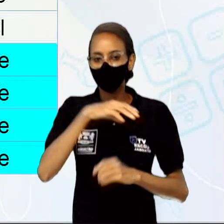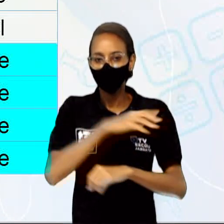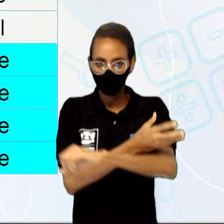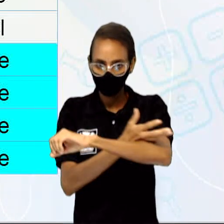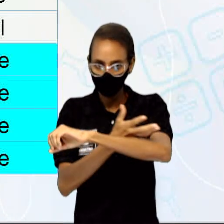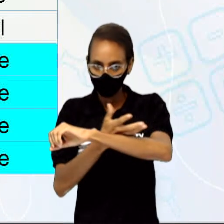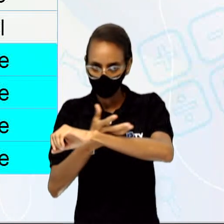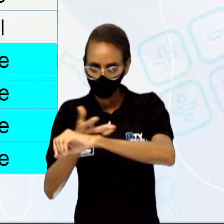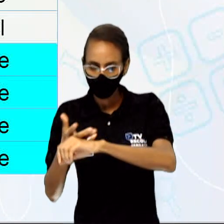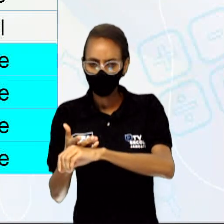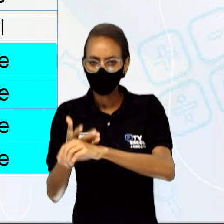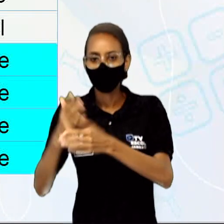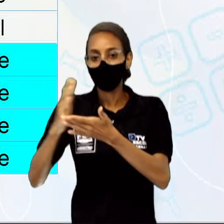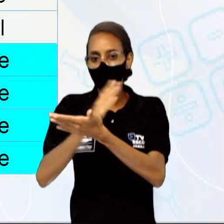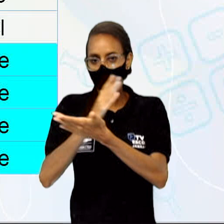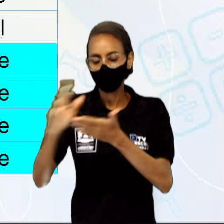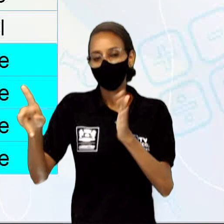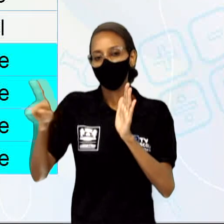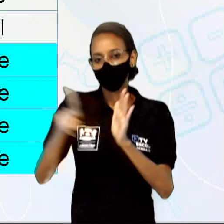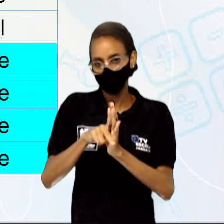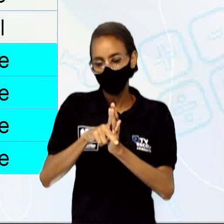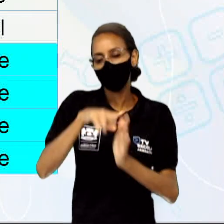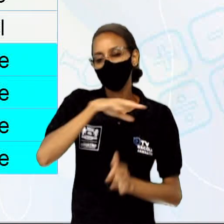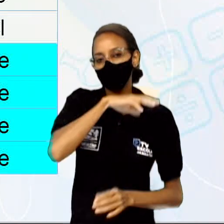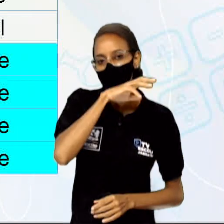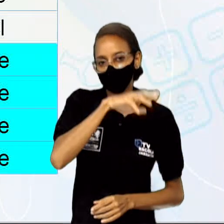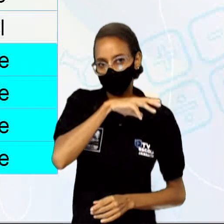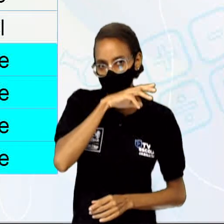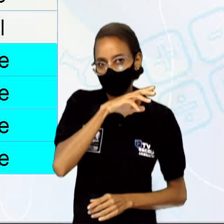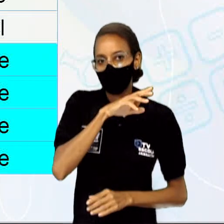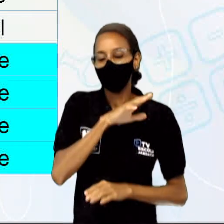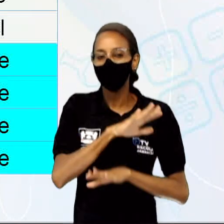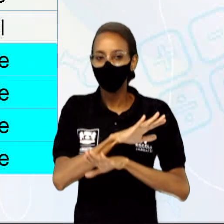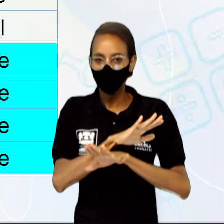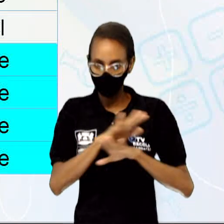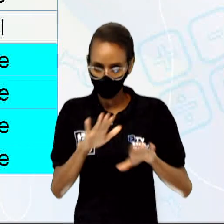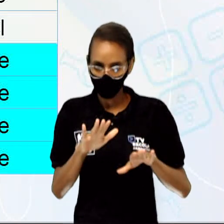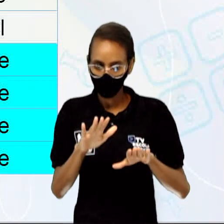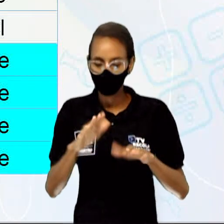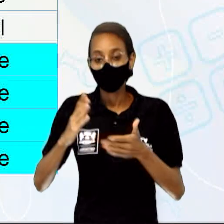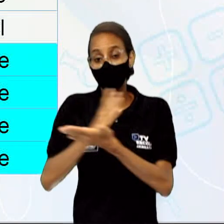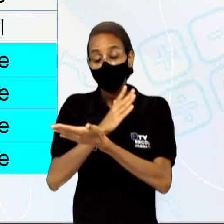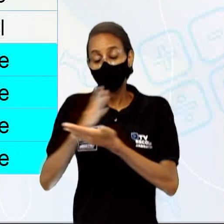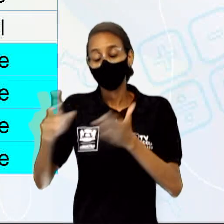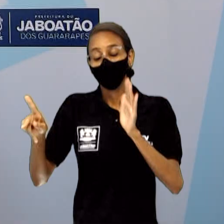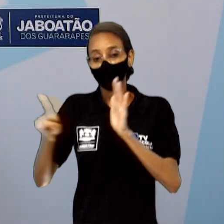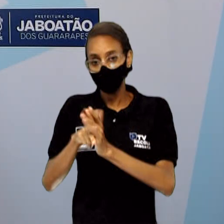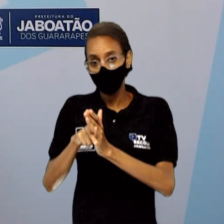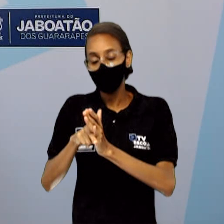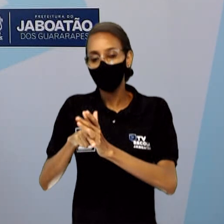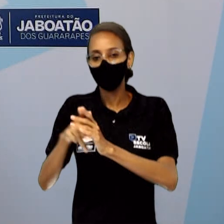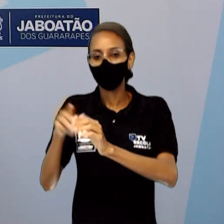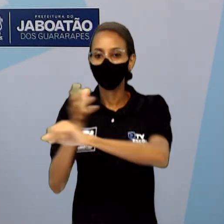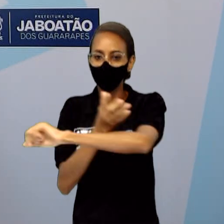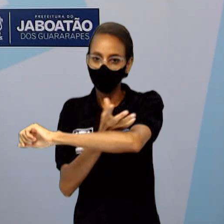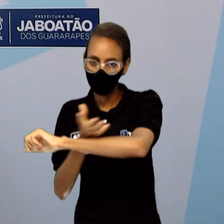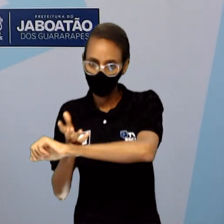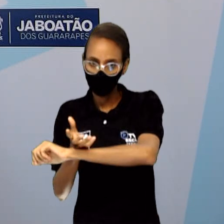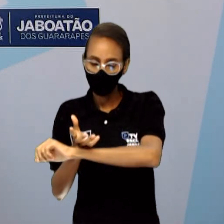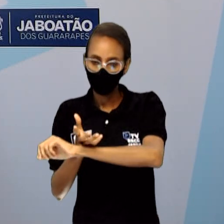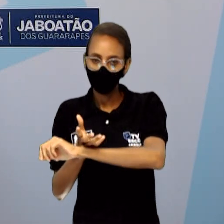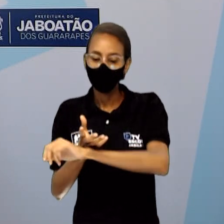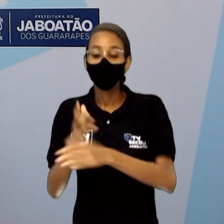lisossomo e o centríolo, que estão presentes apenas em células animais. Lembrando da pequena exceção de alguns vegetais mais simples que